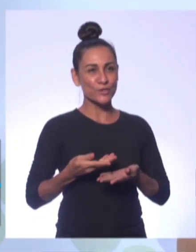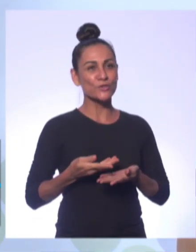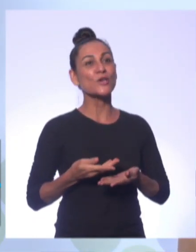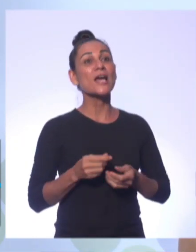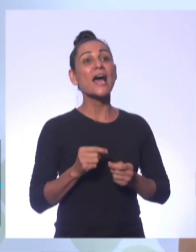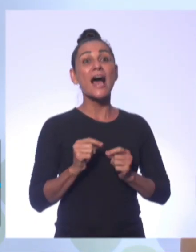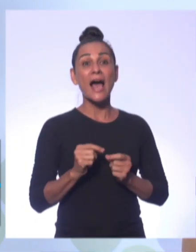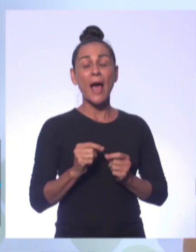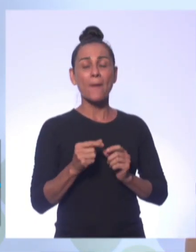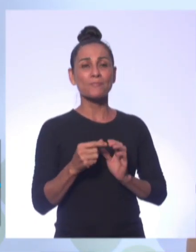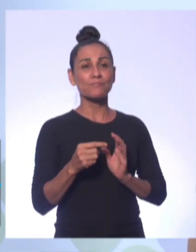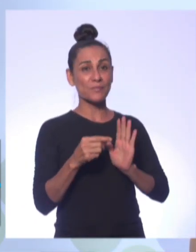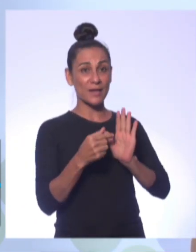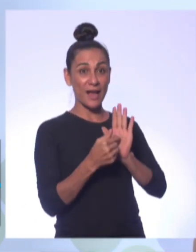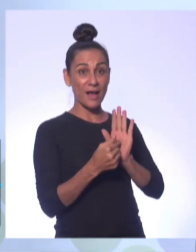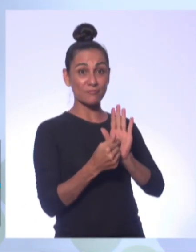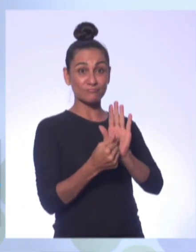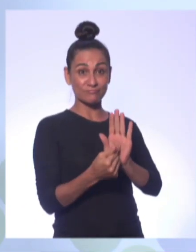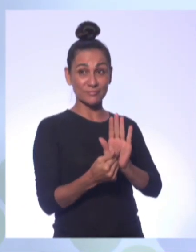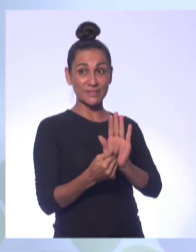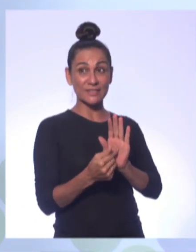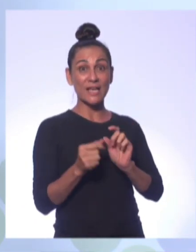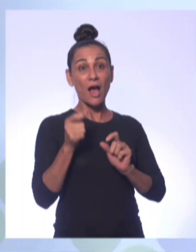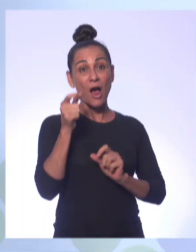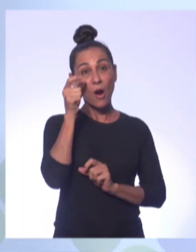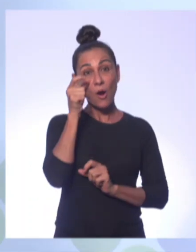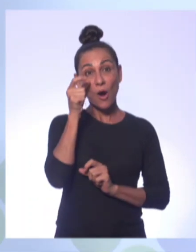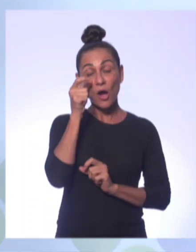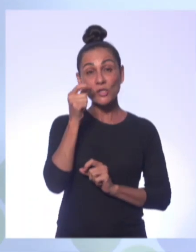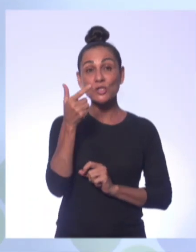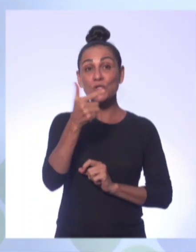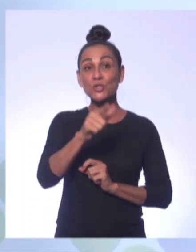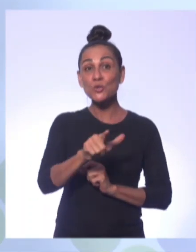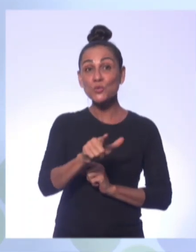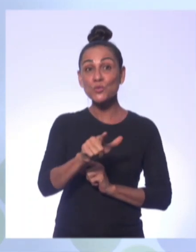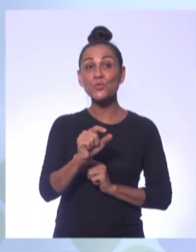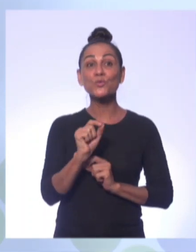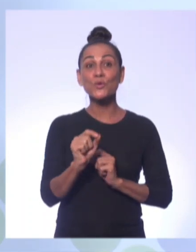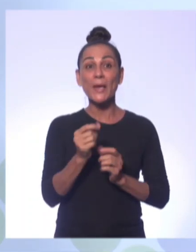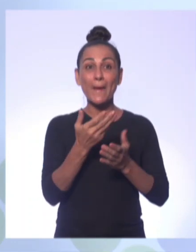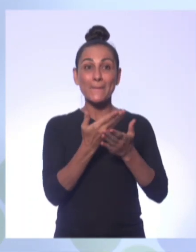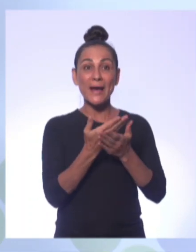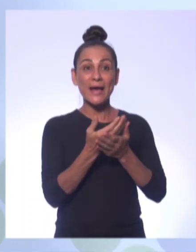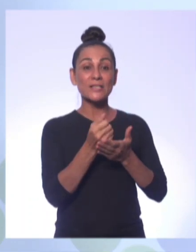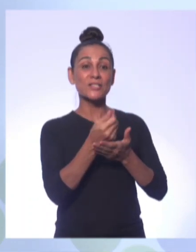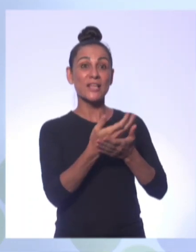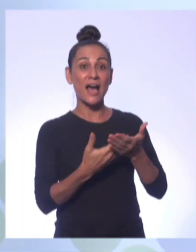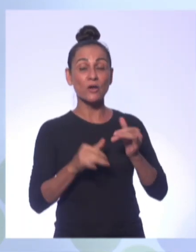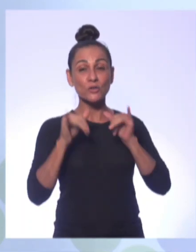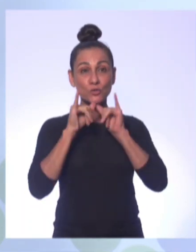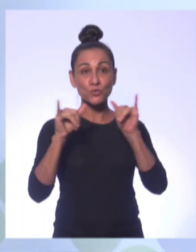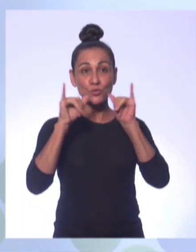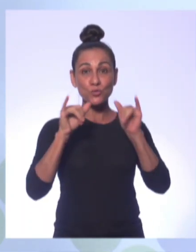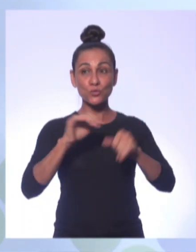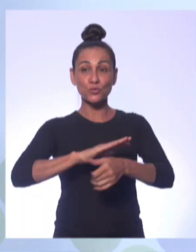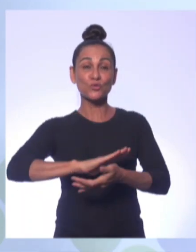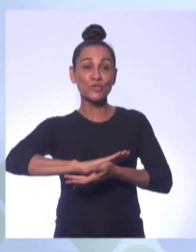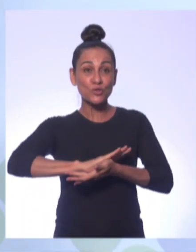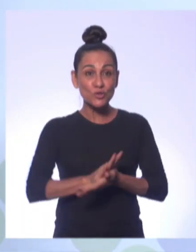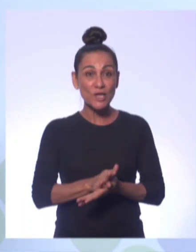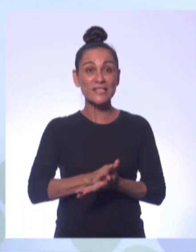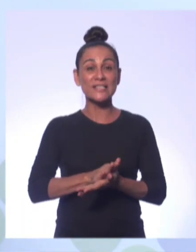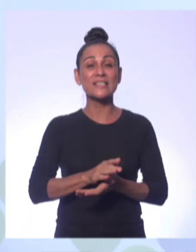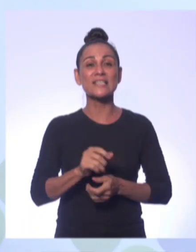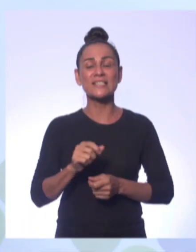assistir a segunda parte da aula sobre discursos racistas, teorias que excluem.